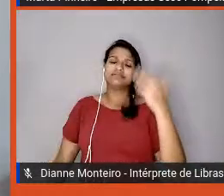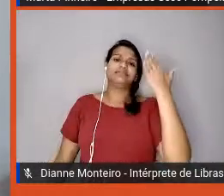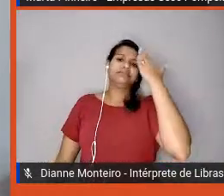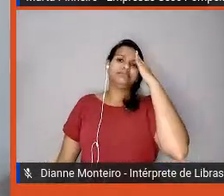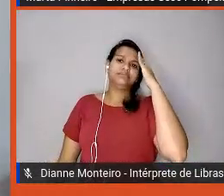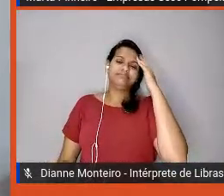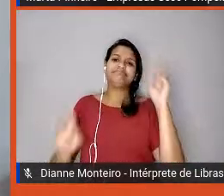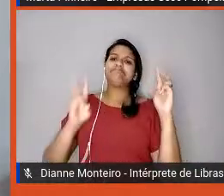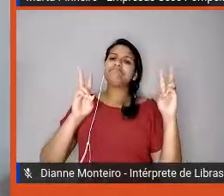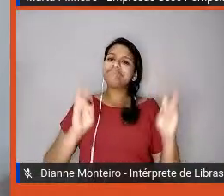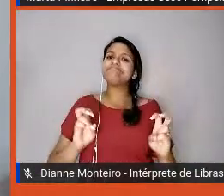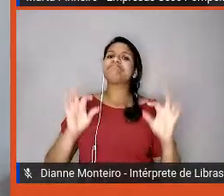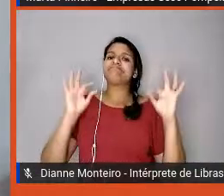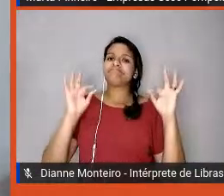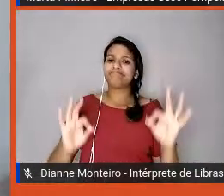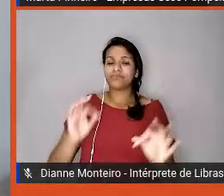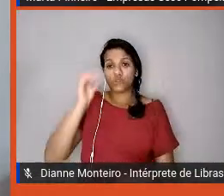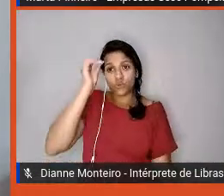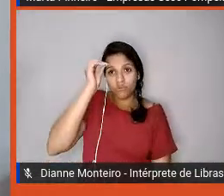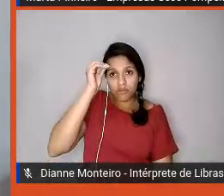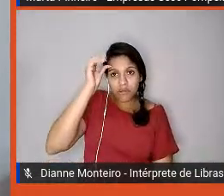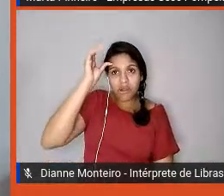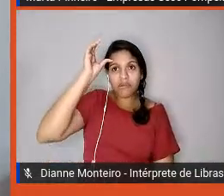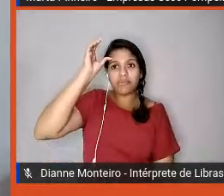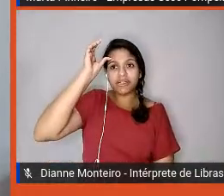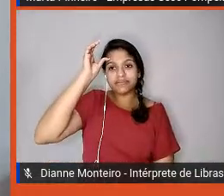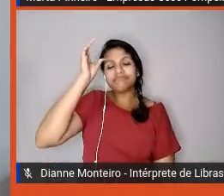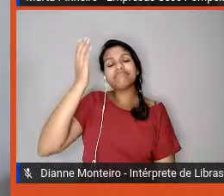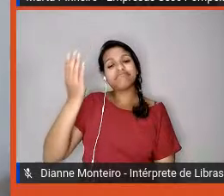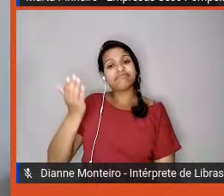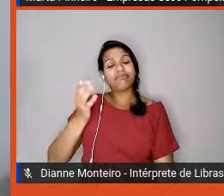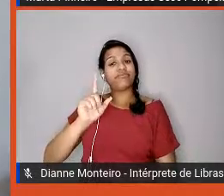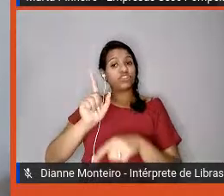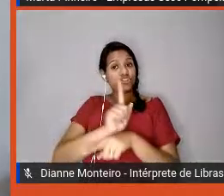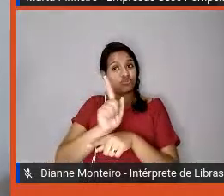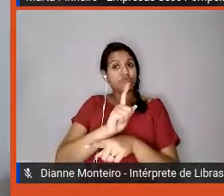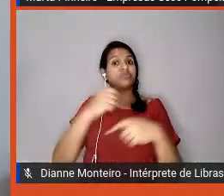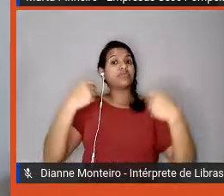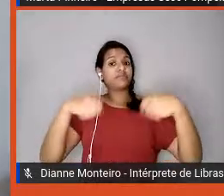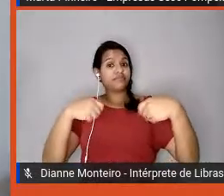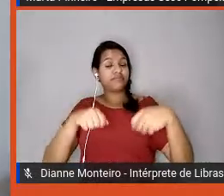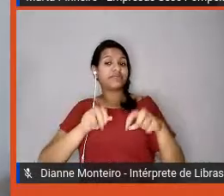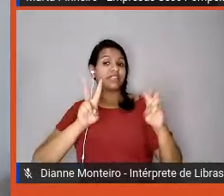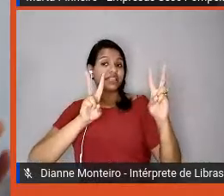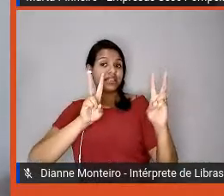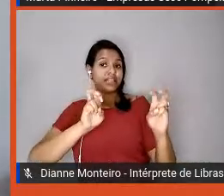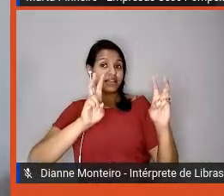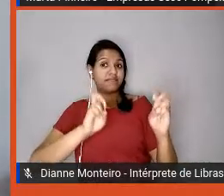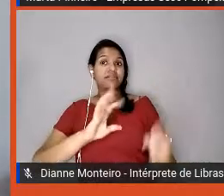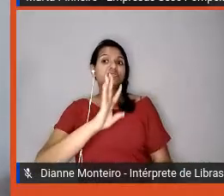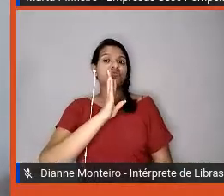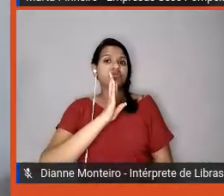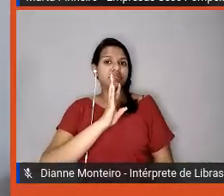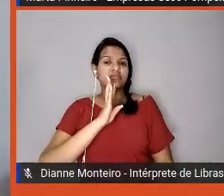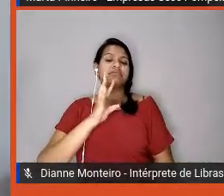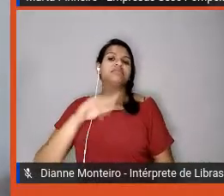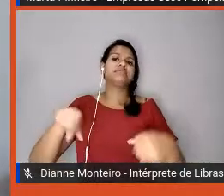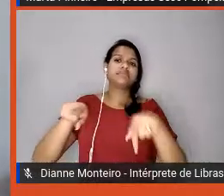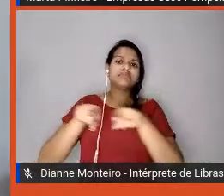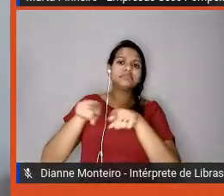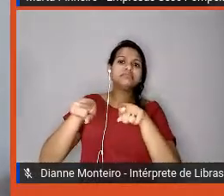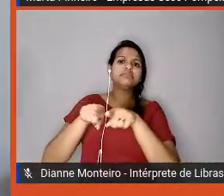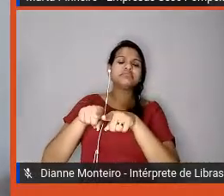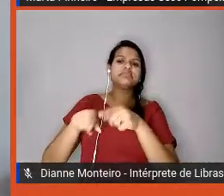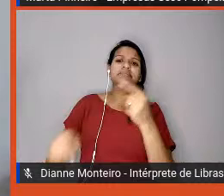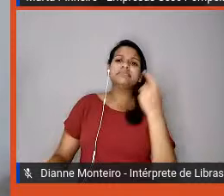pronto, eu diria, o gestor, ele precisa conhecer, então, o tema e buscar da melhor forma